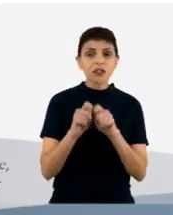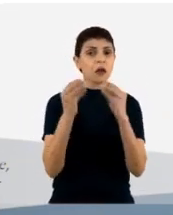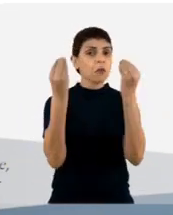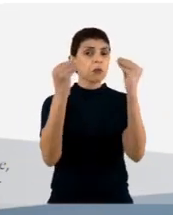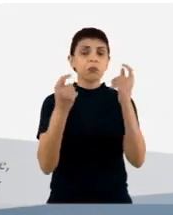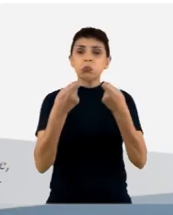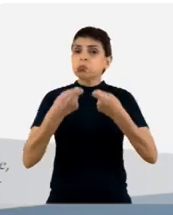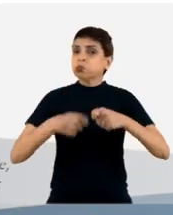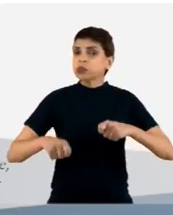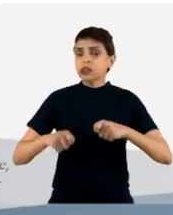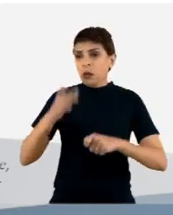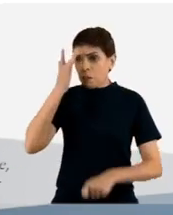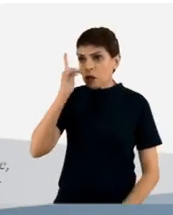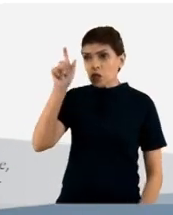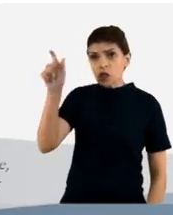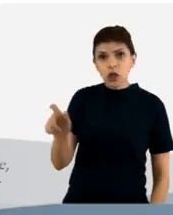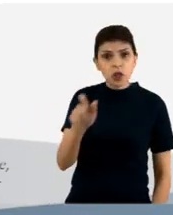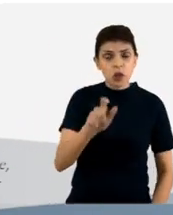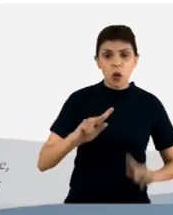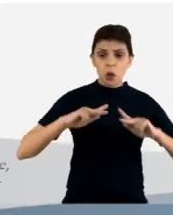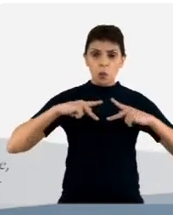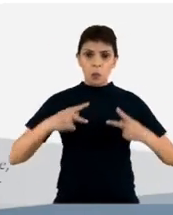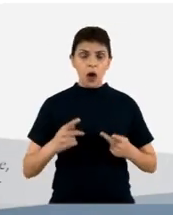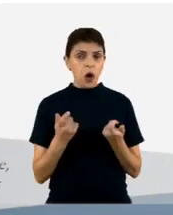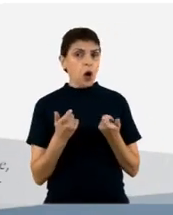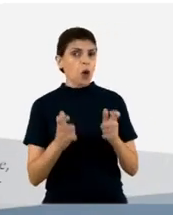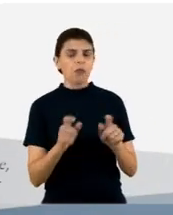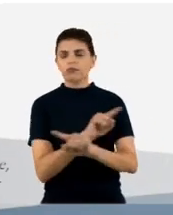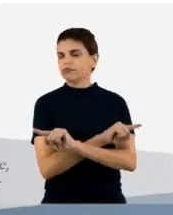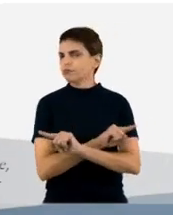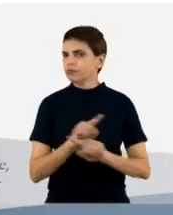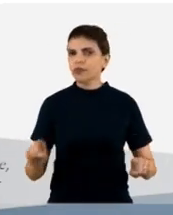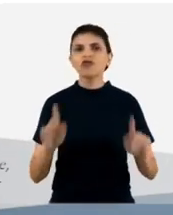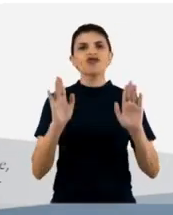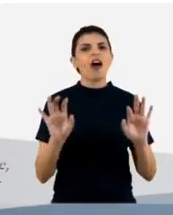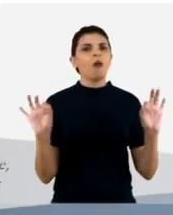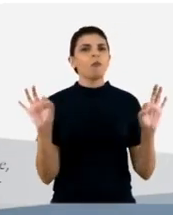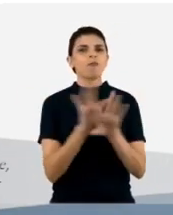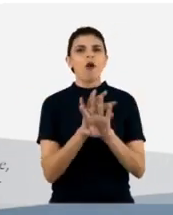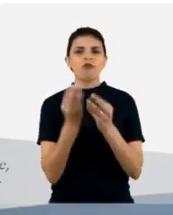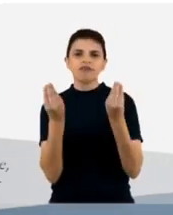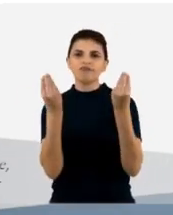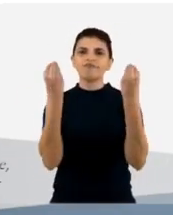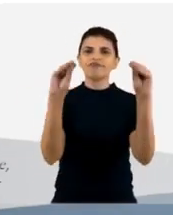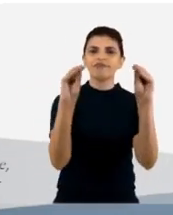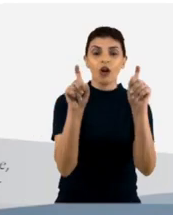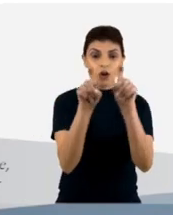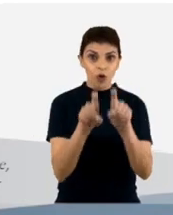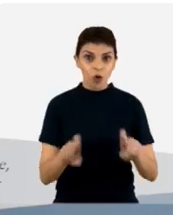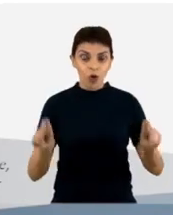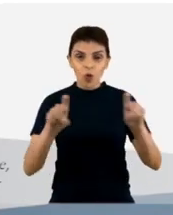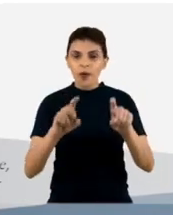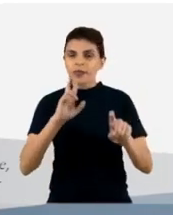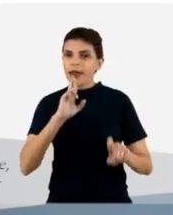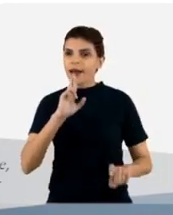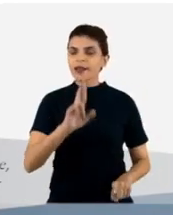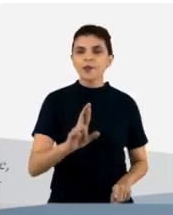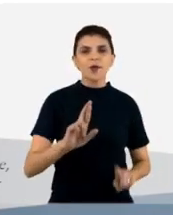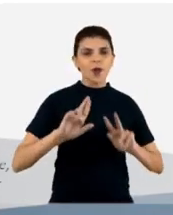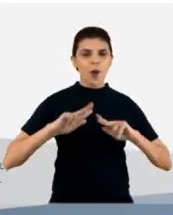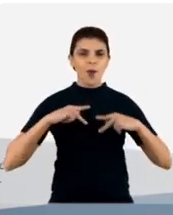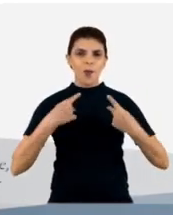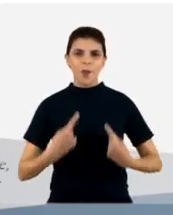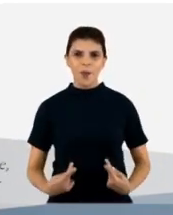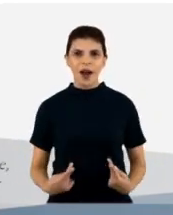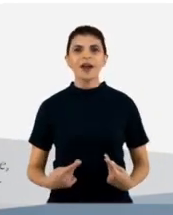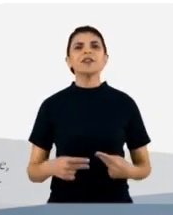não precisamos humanizar esses anticorpos porque já ele já vem a partir de uma mensagem humana então